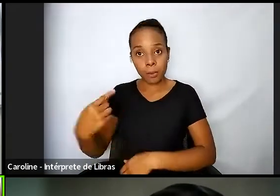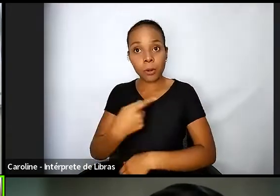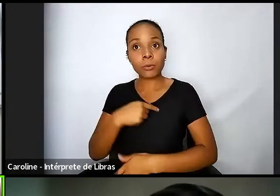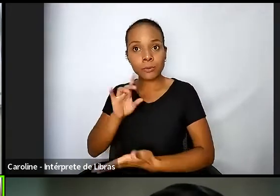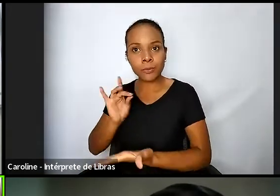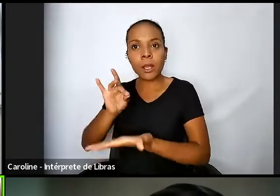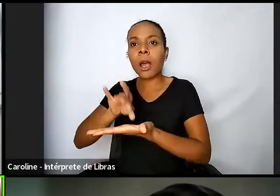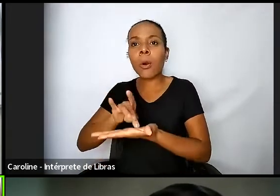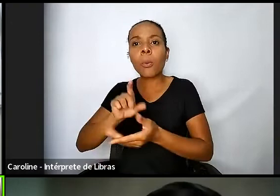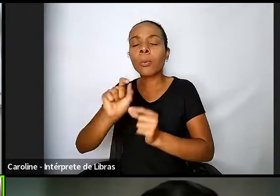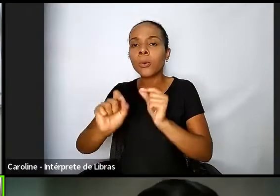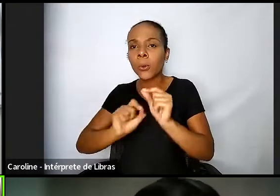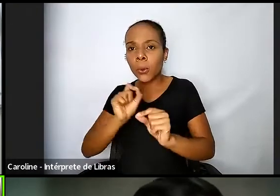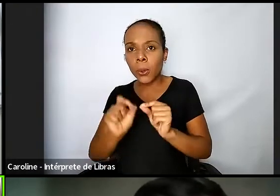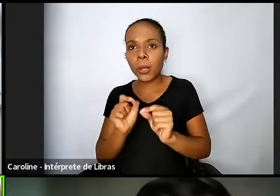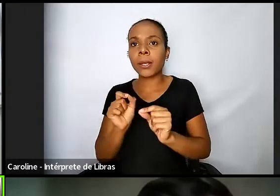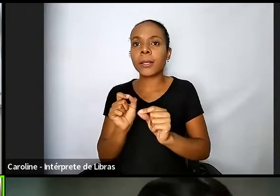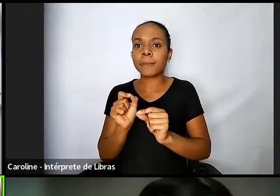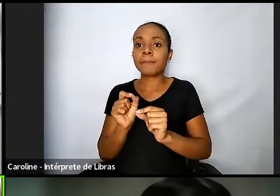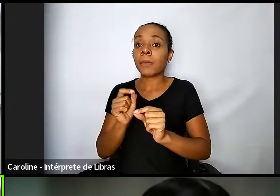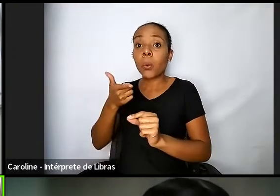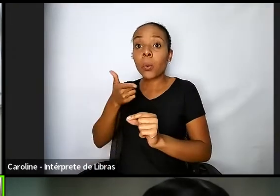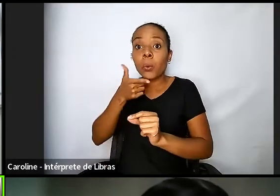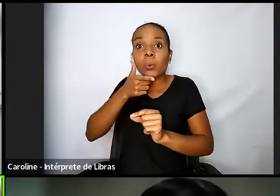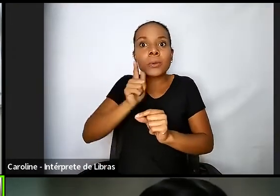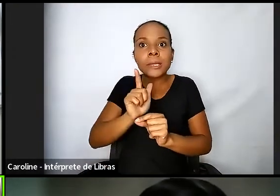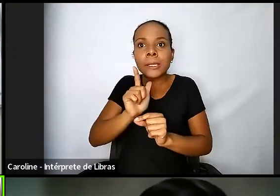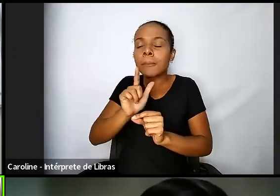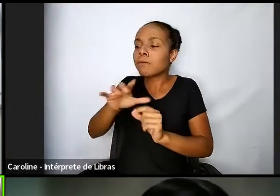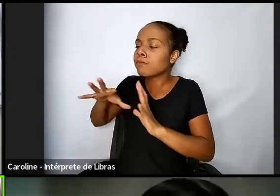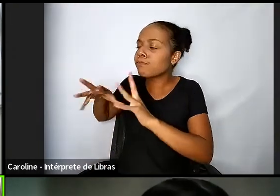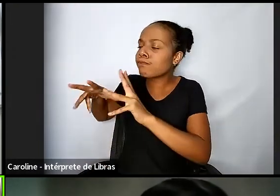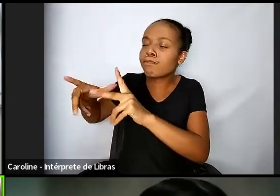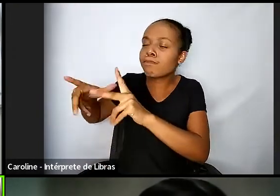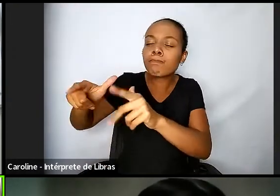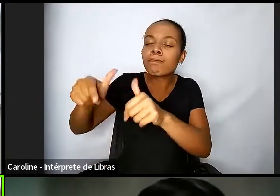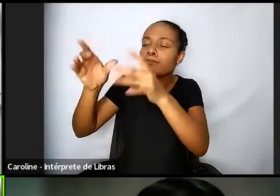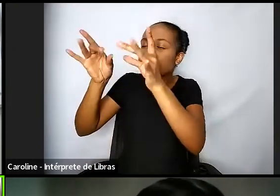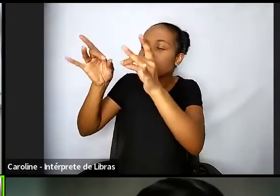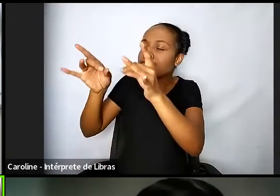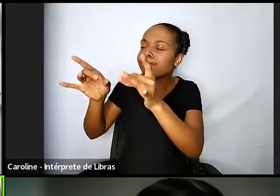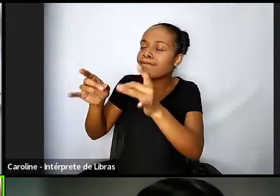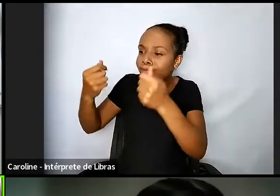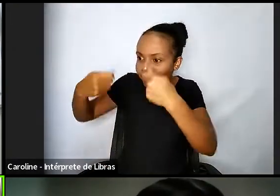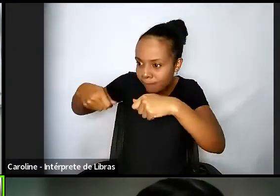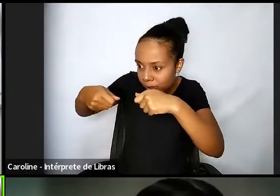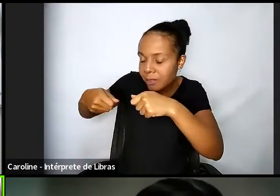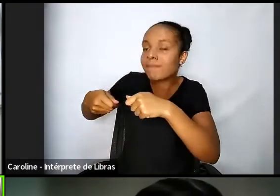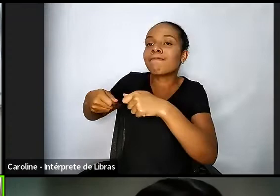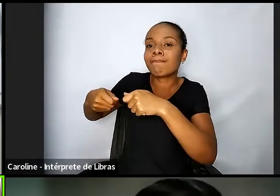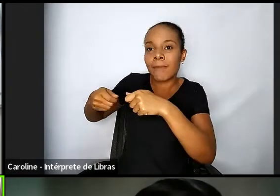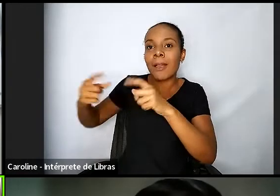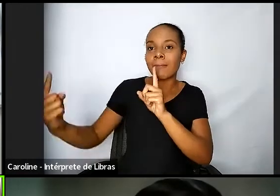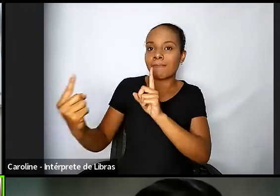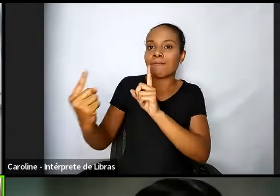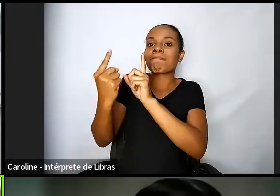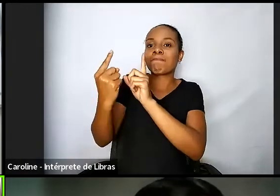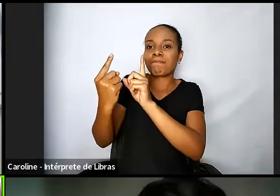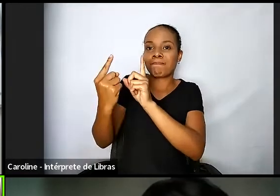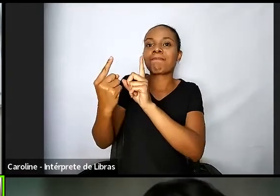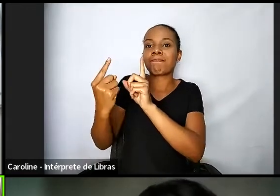consiga atender todas as necessidades quem está na rua ele vive uma situação